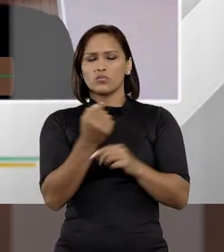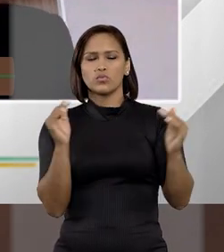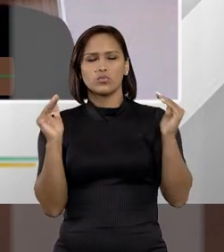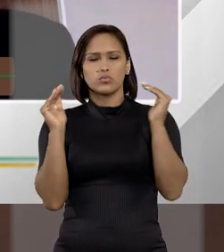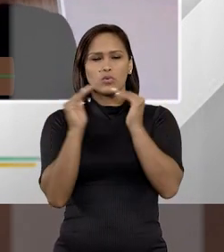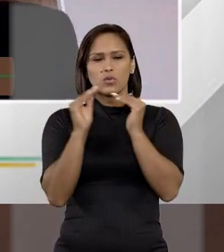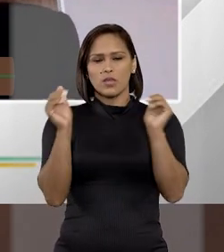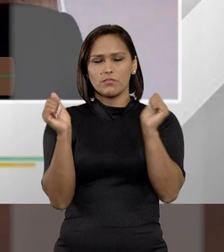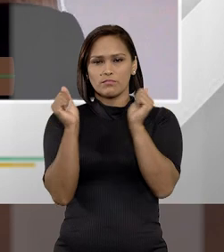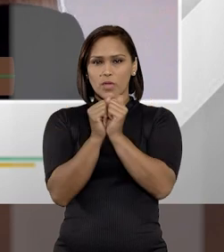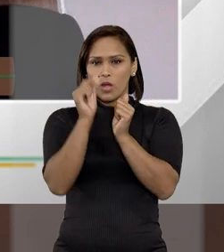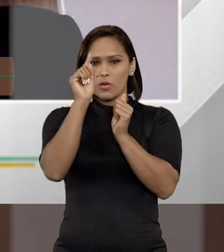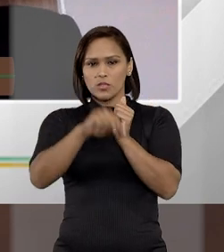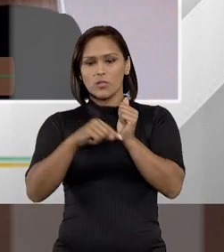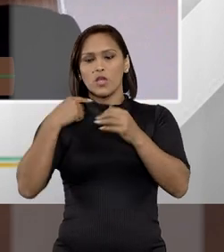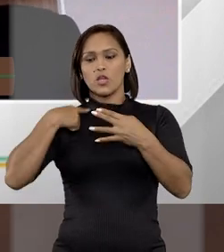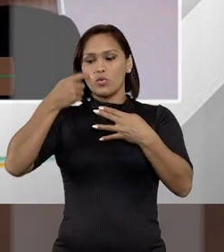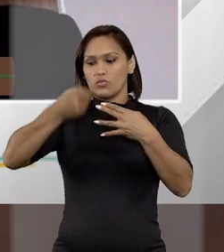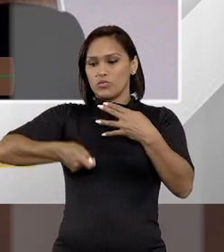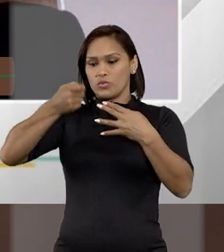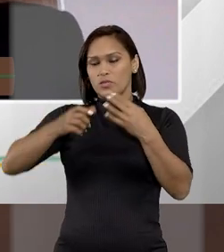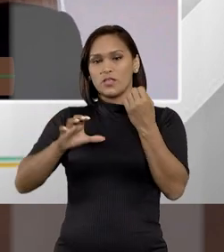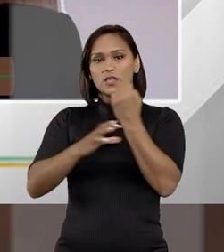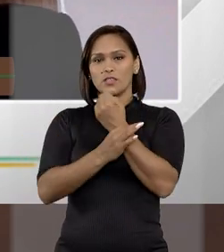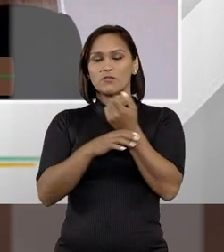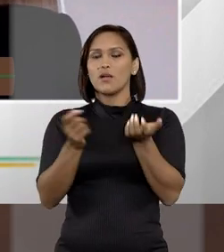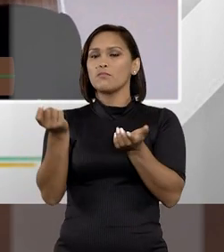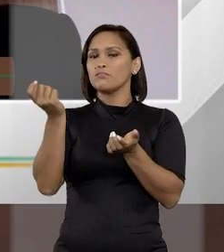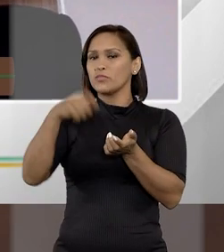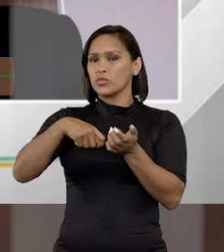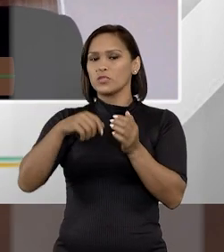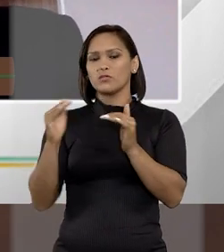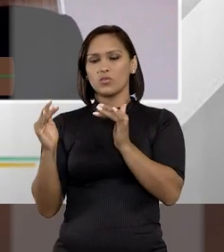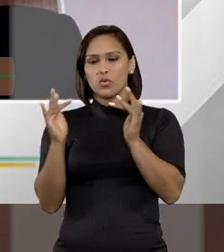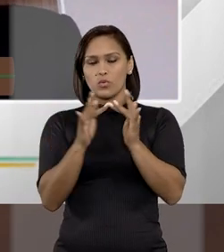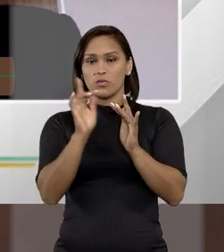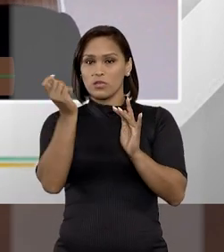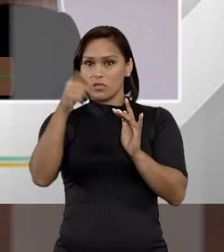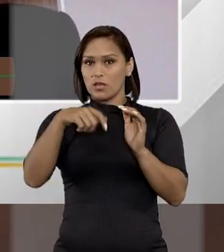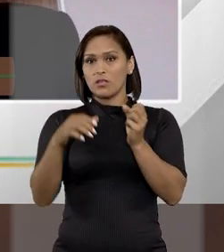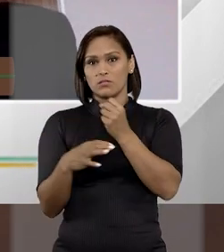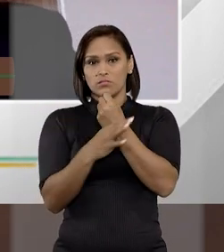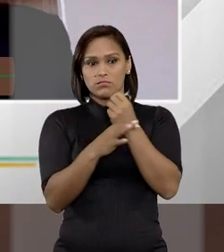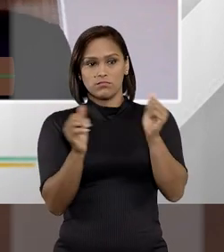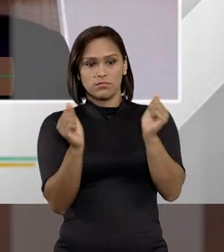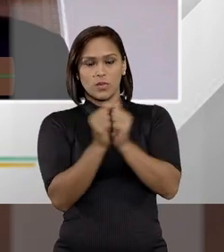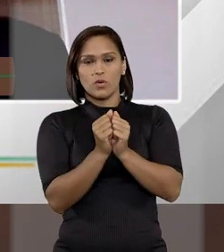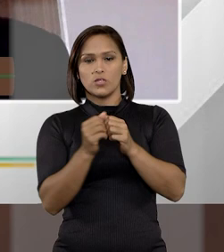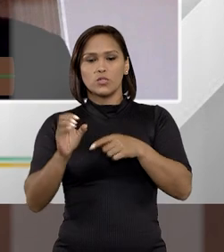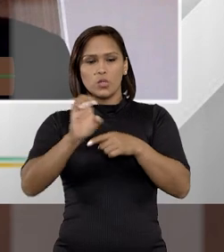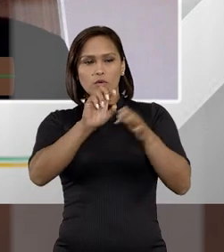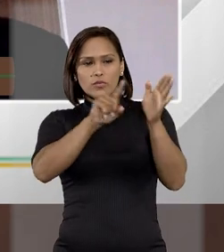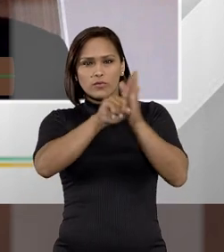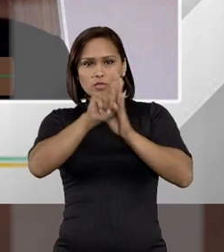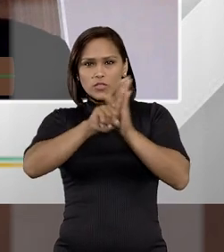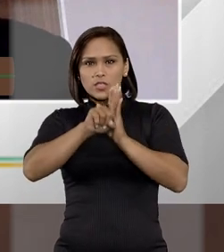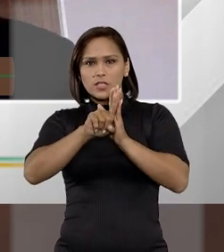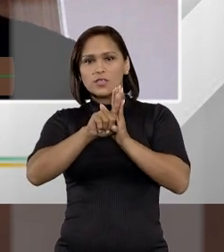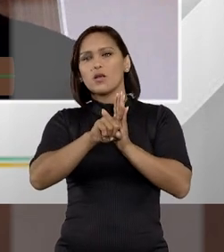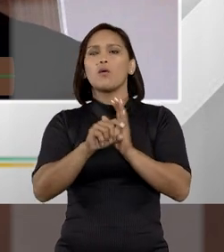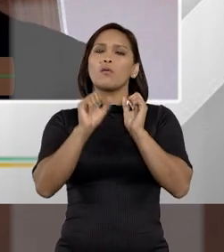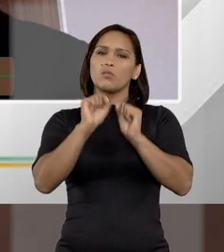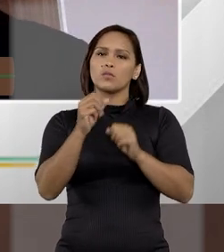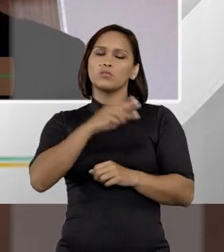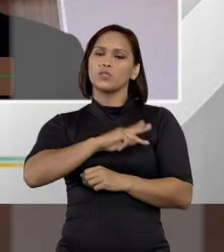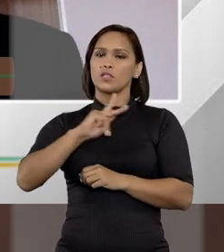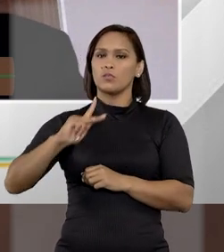um contato muito mais próximo, eu acho que o juiz das garantias vai permitir isso, um contato mais próximo do estado de investigação, né, seja